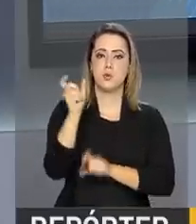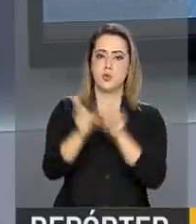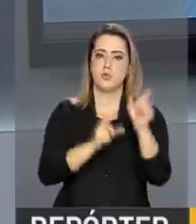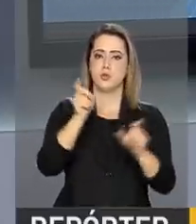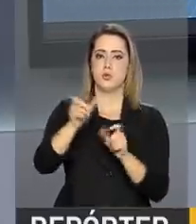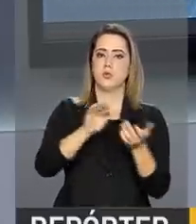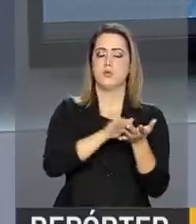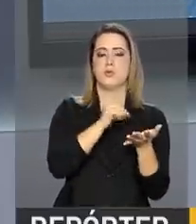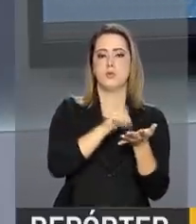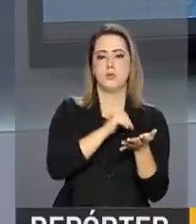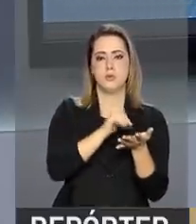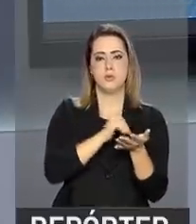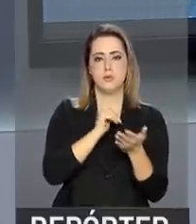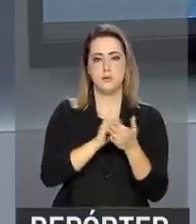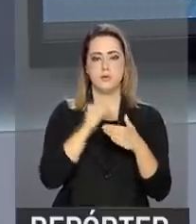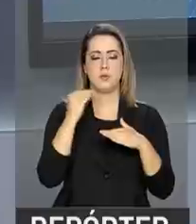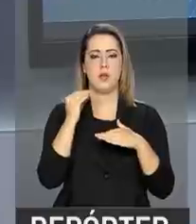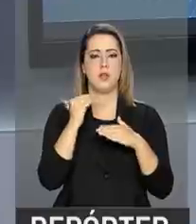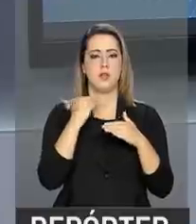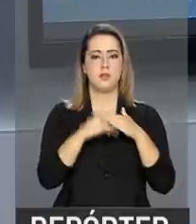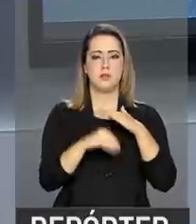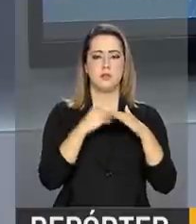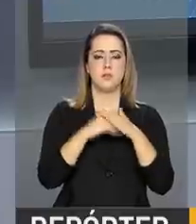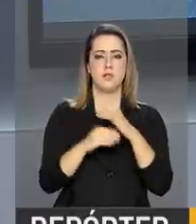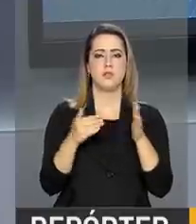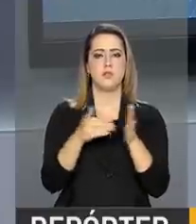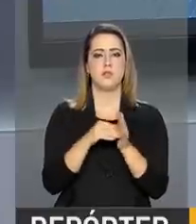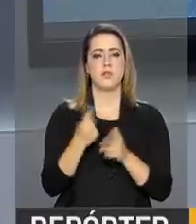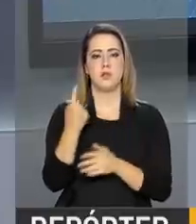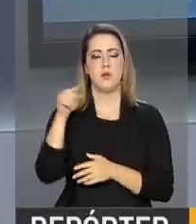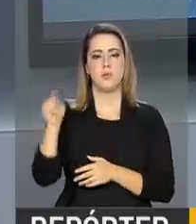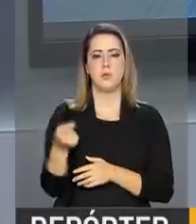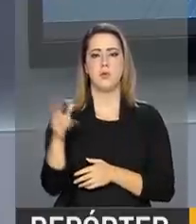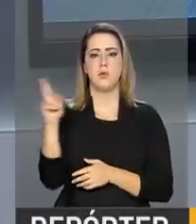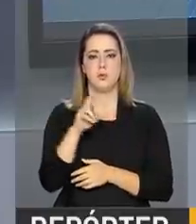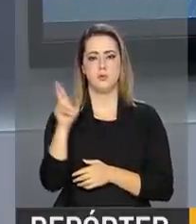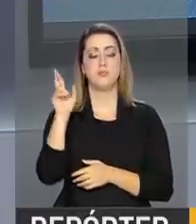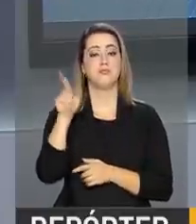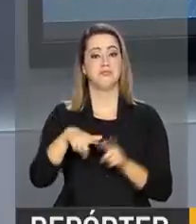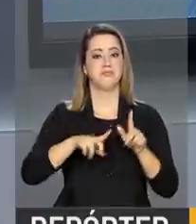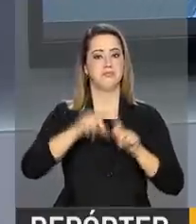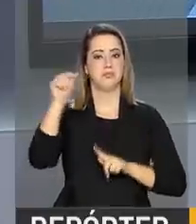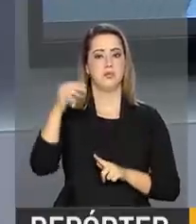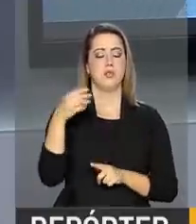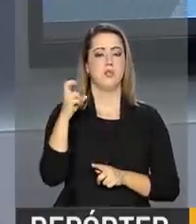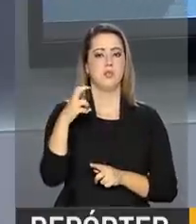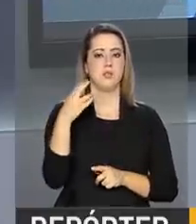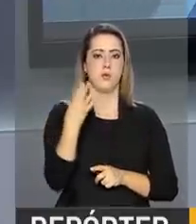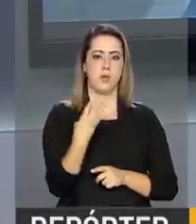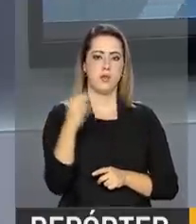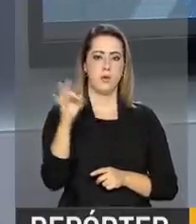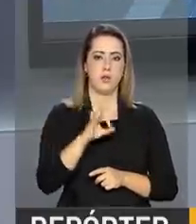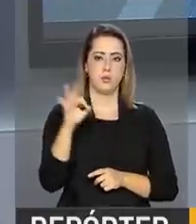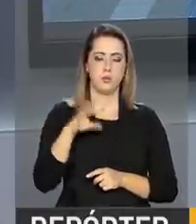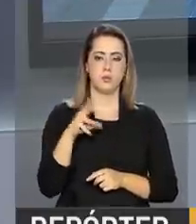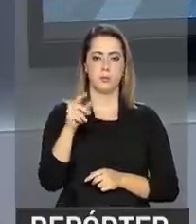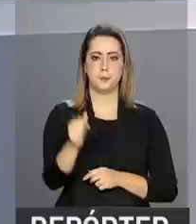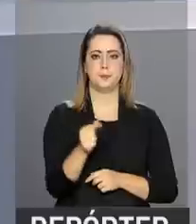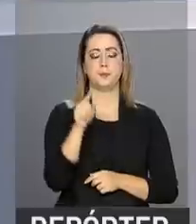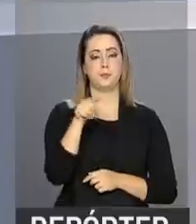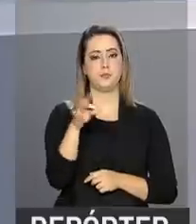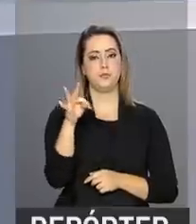cadastrados. As aplicações de até mil reais também são recorde com 54% do total.